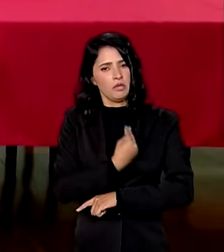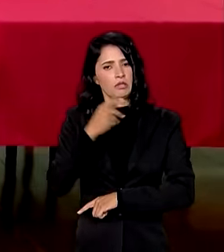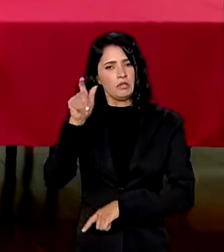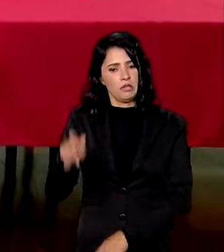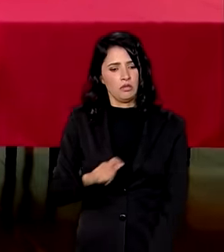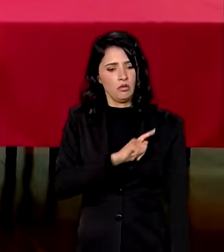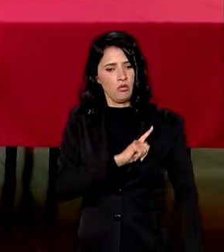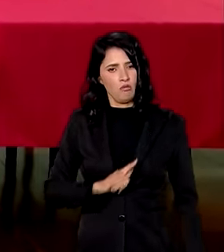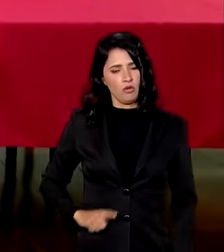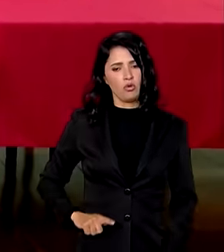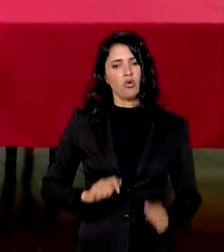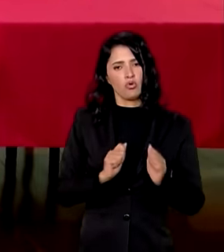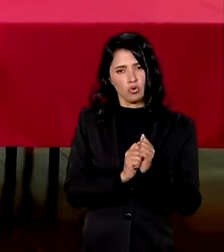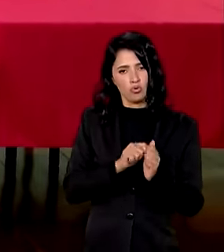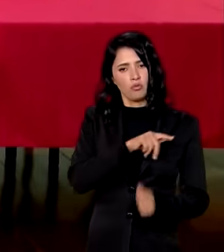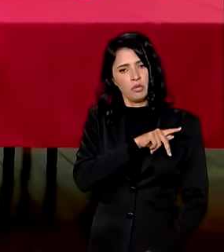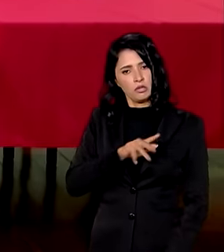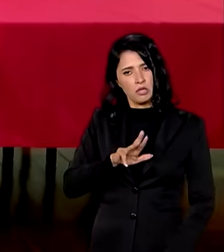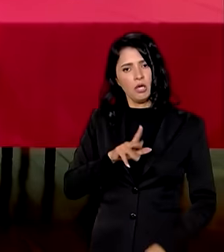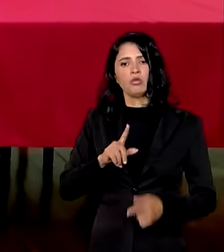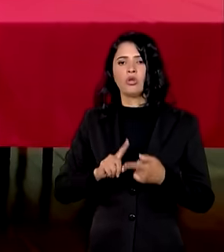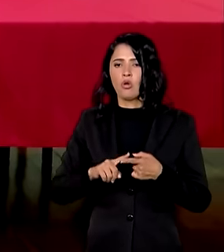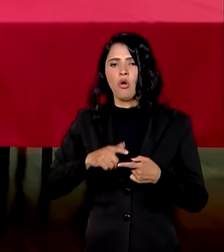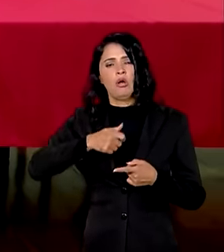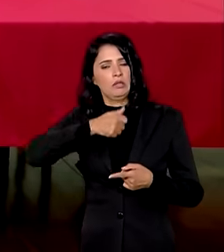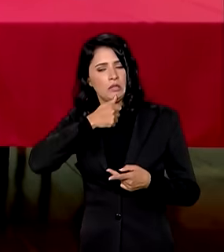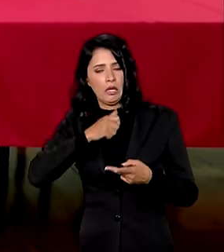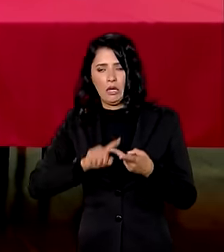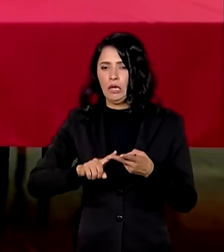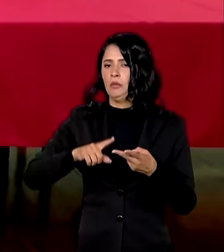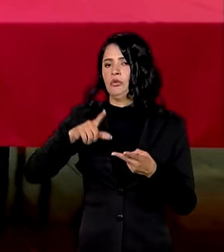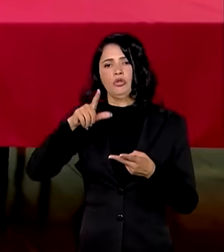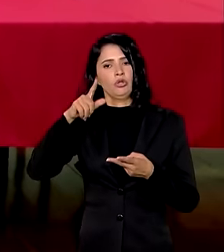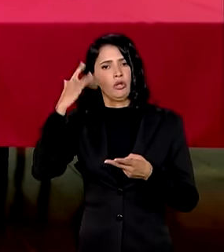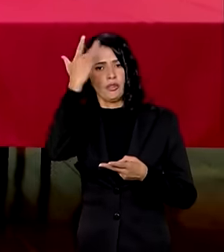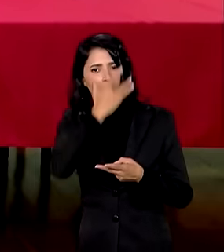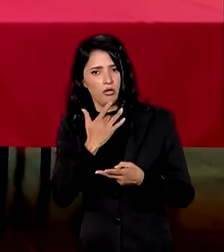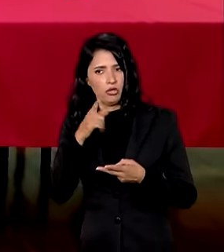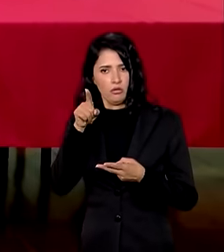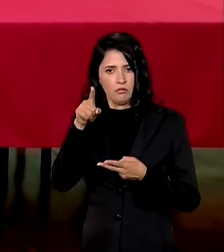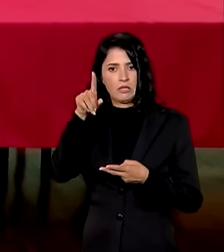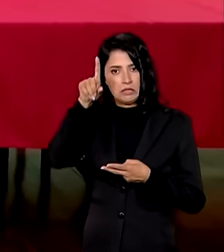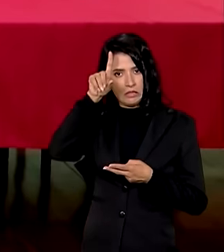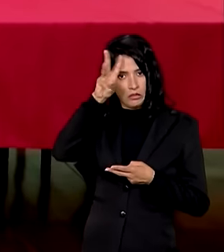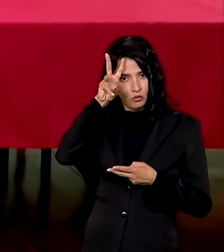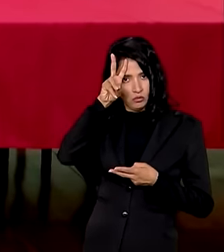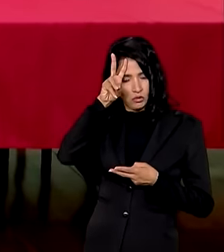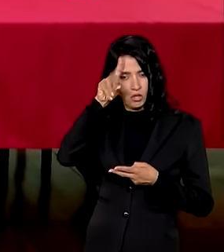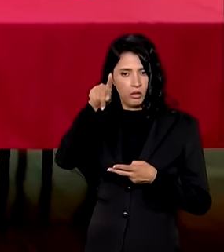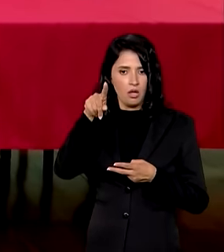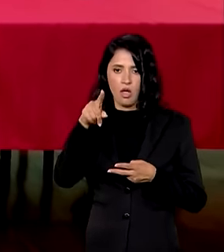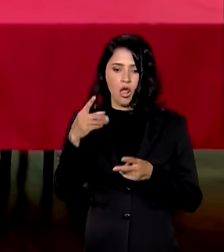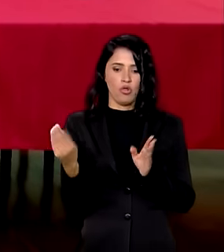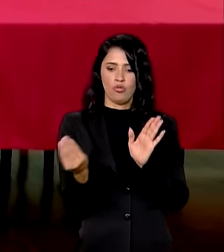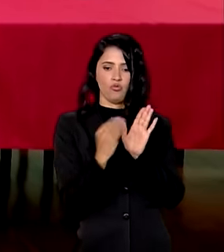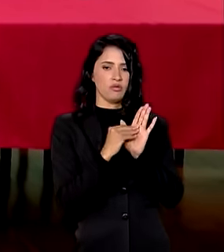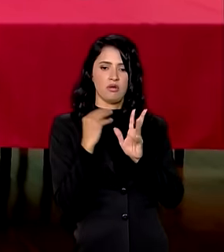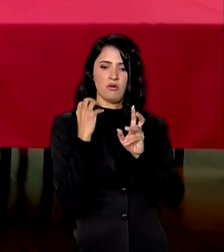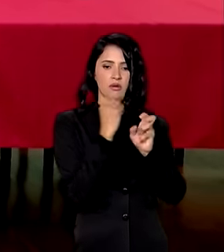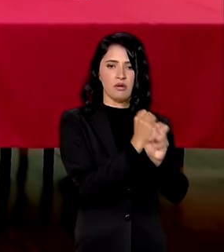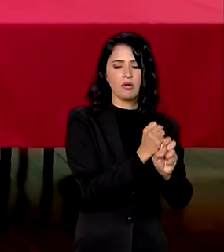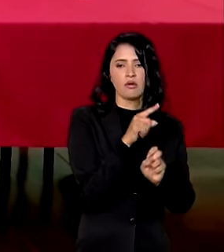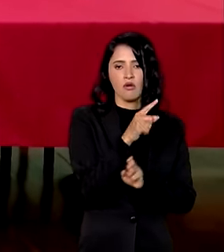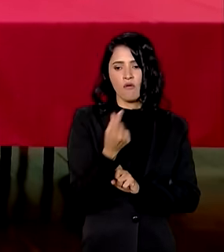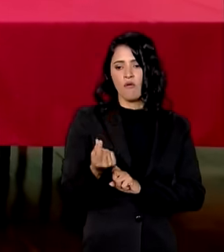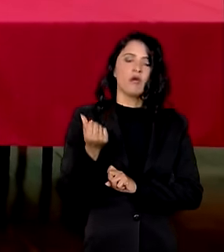governador pelo presidente Lula por Simone Tebb por Haddad na segunda-feira não está nessa conta os valores que o presidente Lula vai